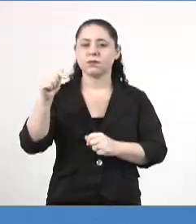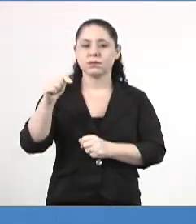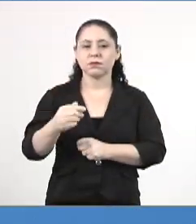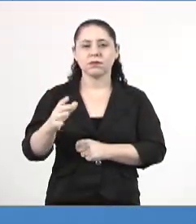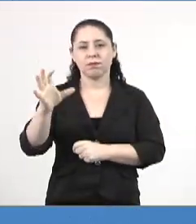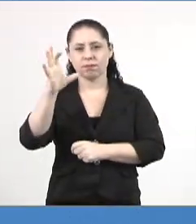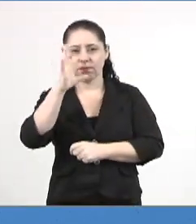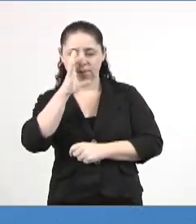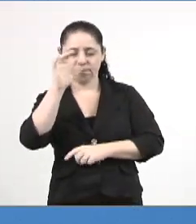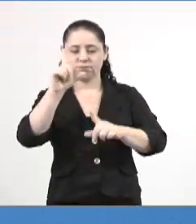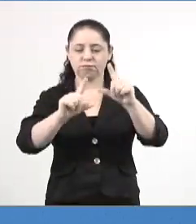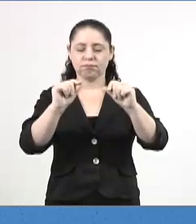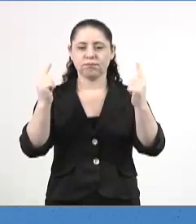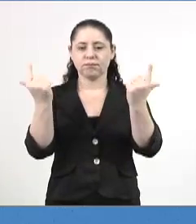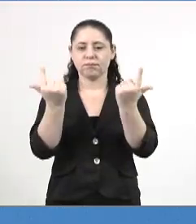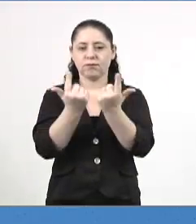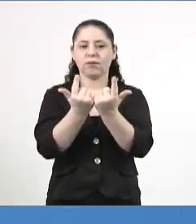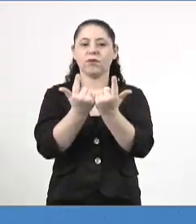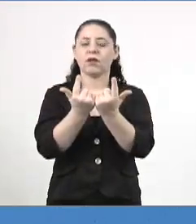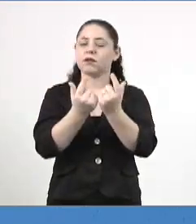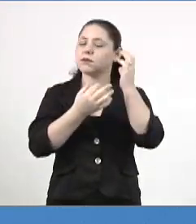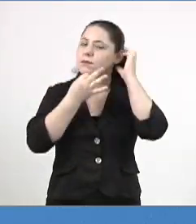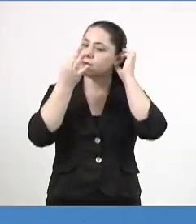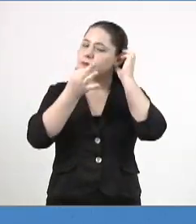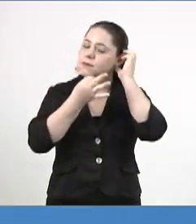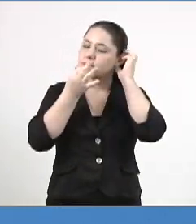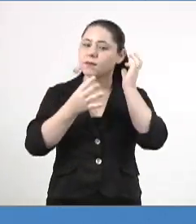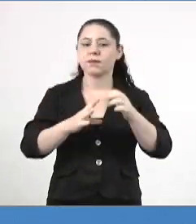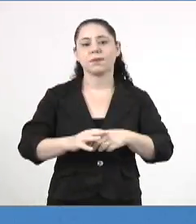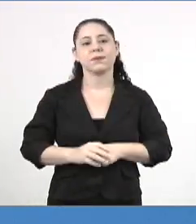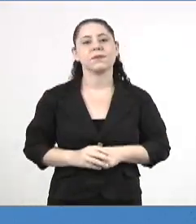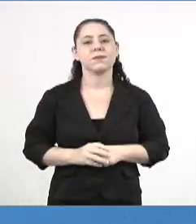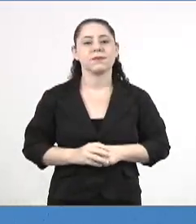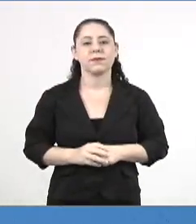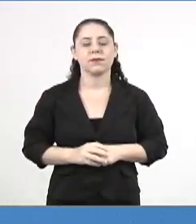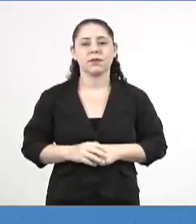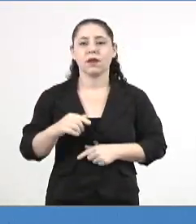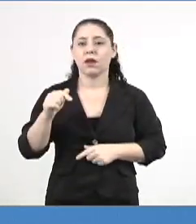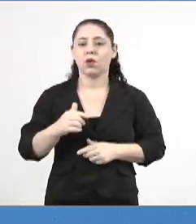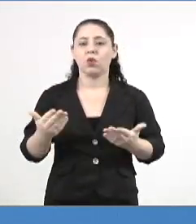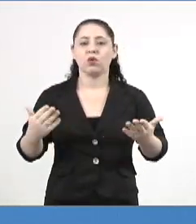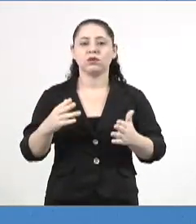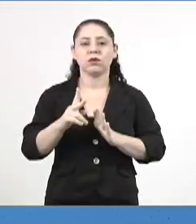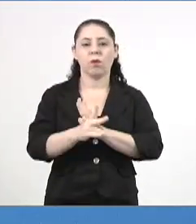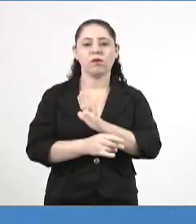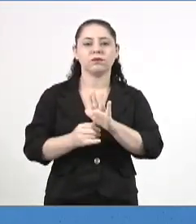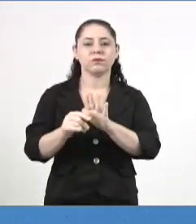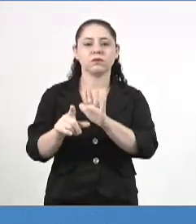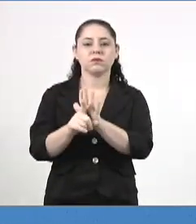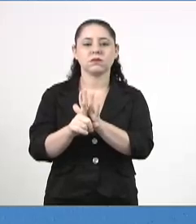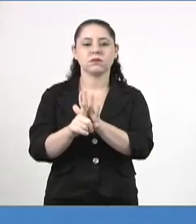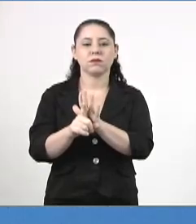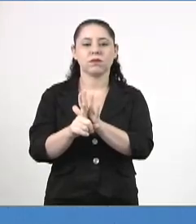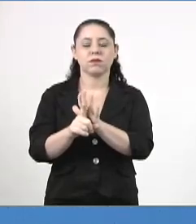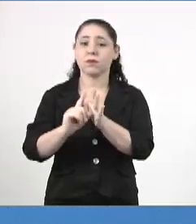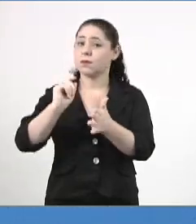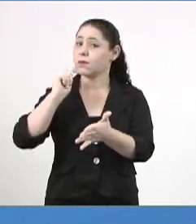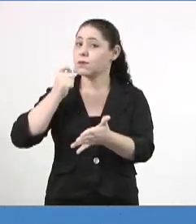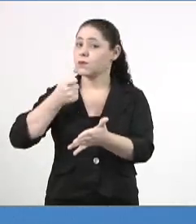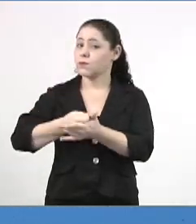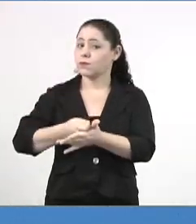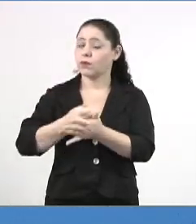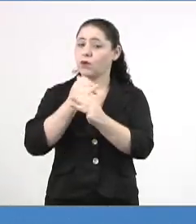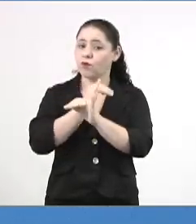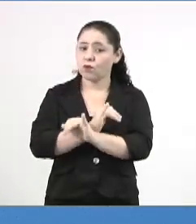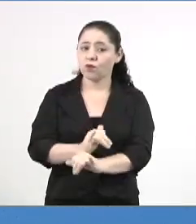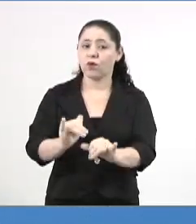que nos acompanham pela TV Assembleia, pela rádio Alenis. Tenho aqui um projeto de lei. Torna obrigatória a